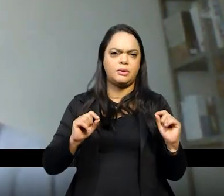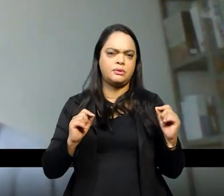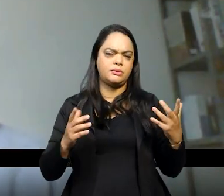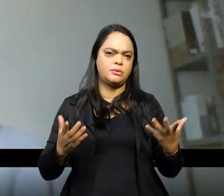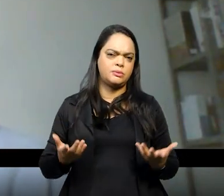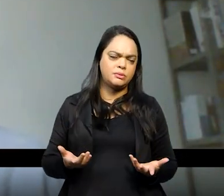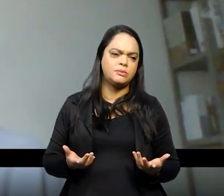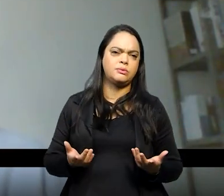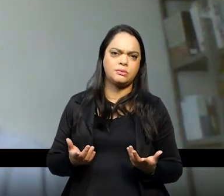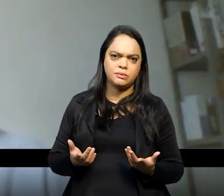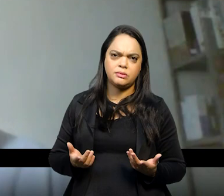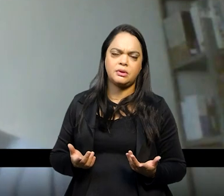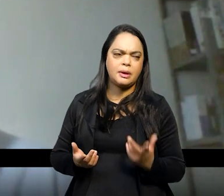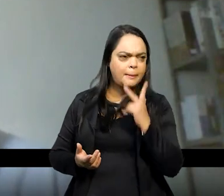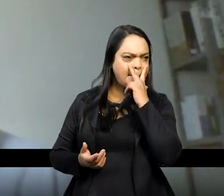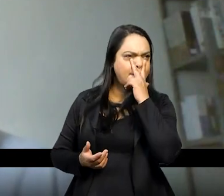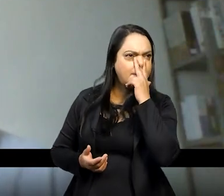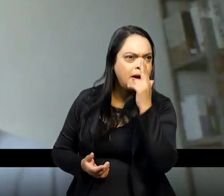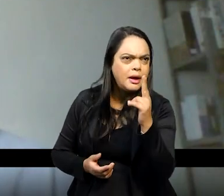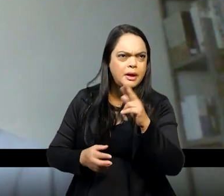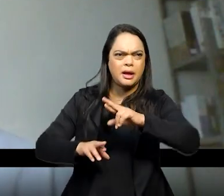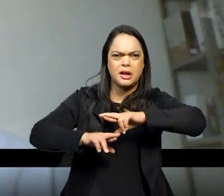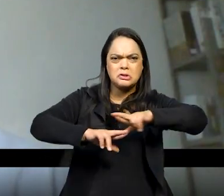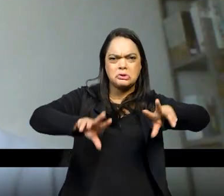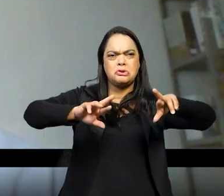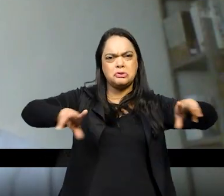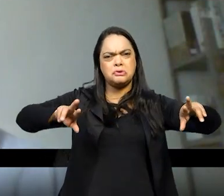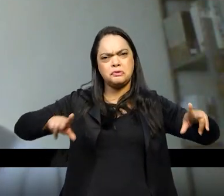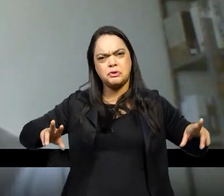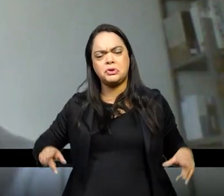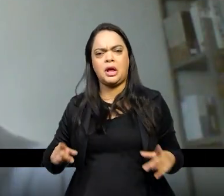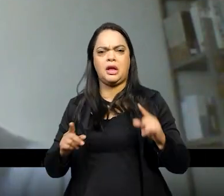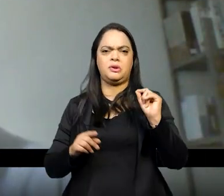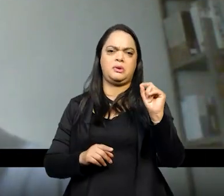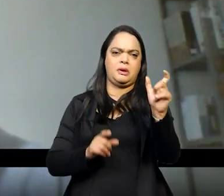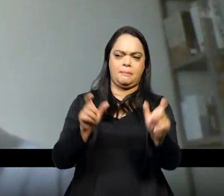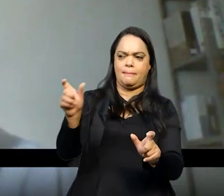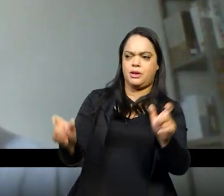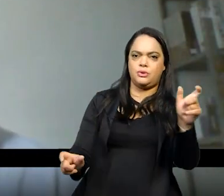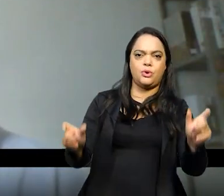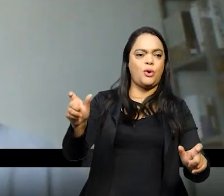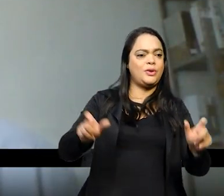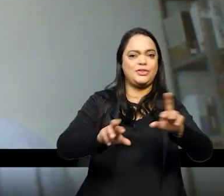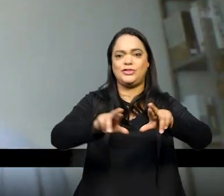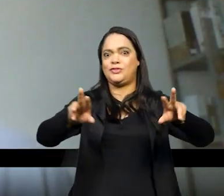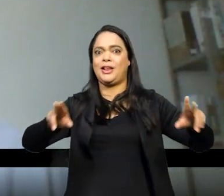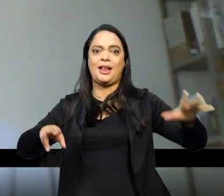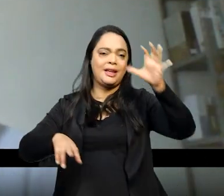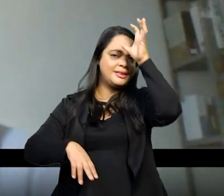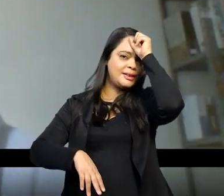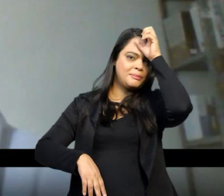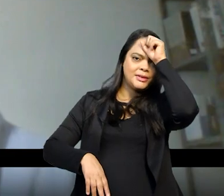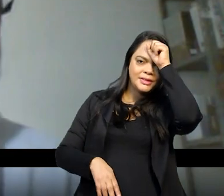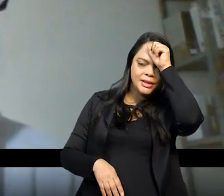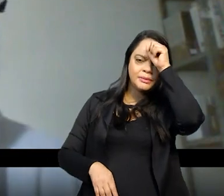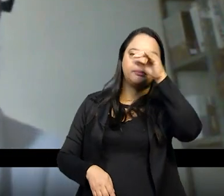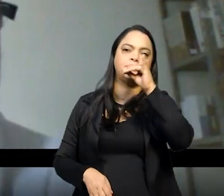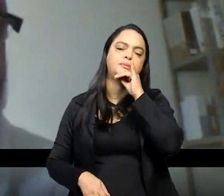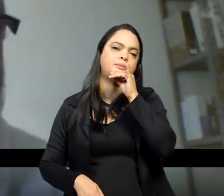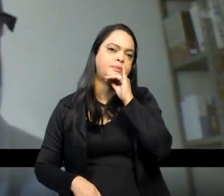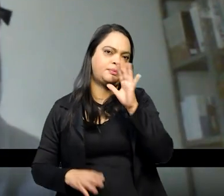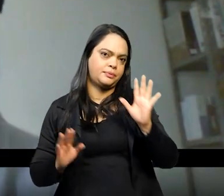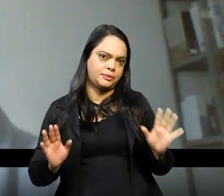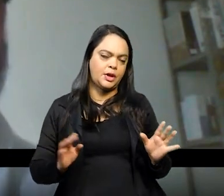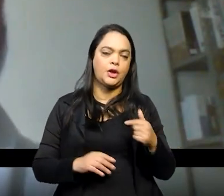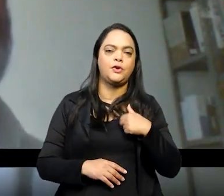uma diversidade de sujeitos vamos dizer assim que aprendem vamos dizer assim os meninos vamos falar